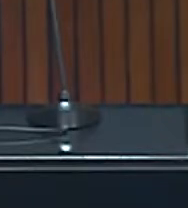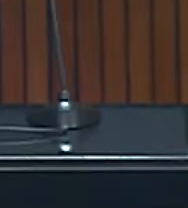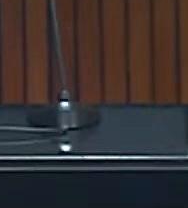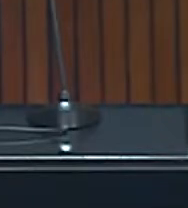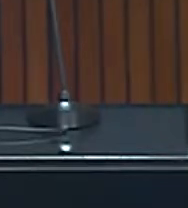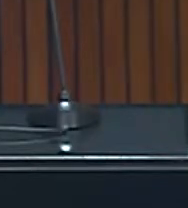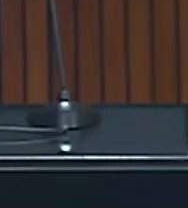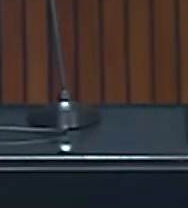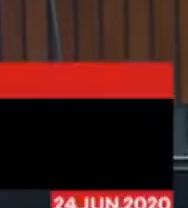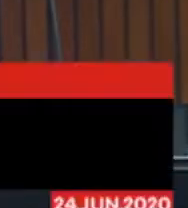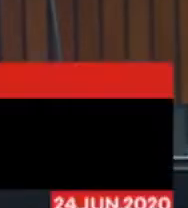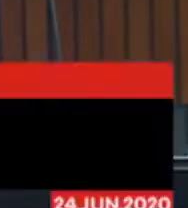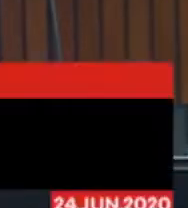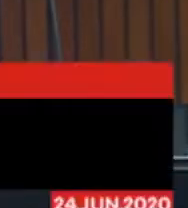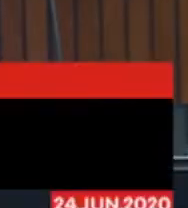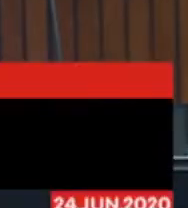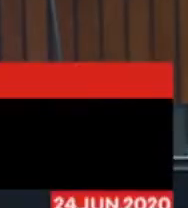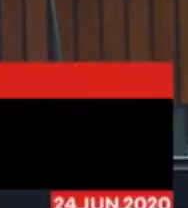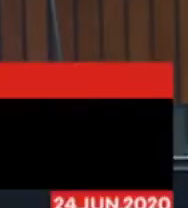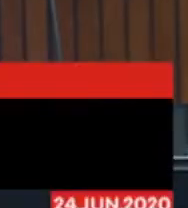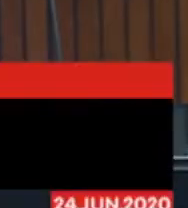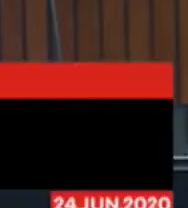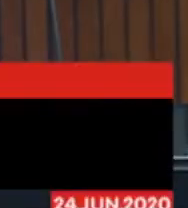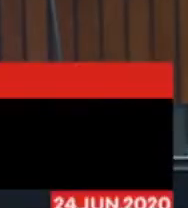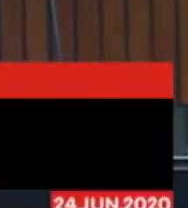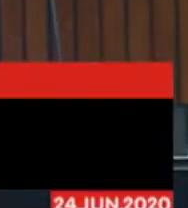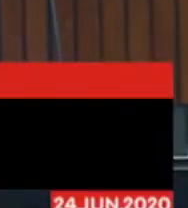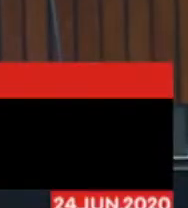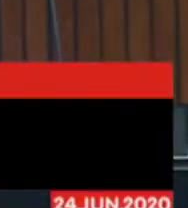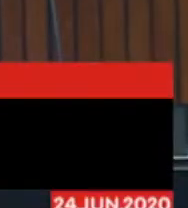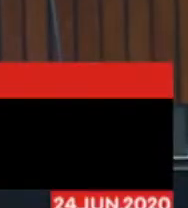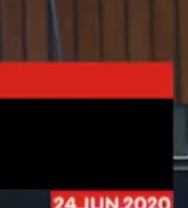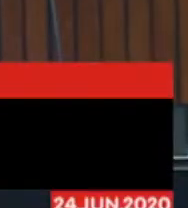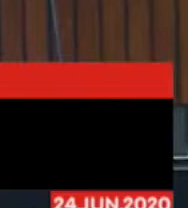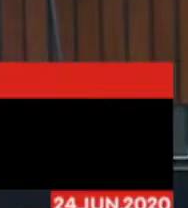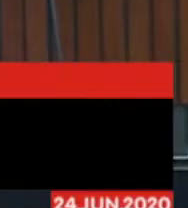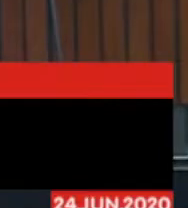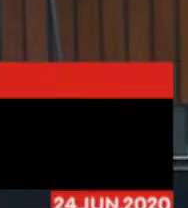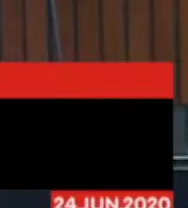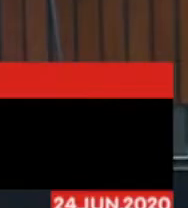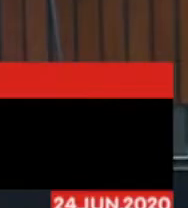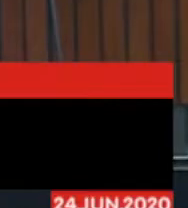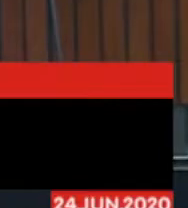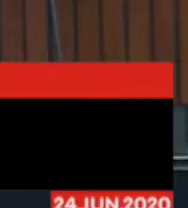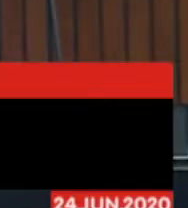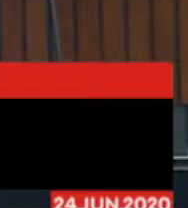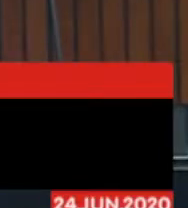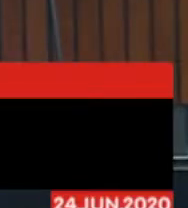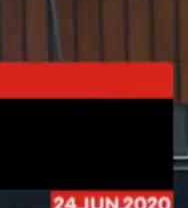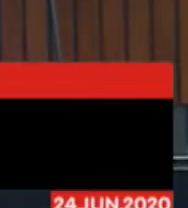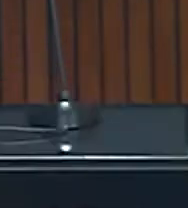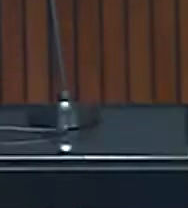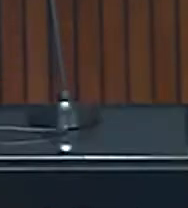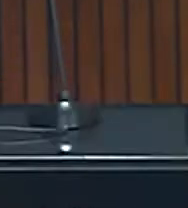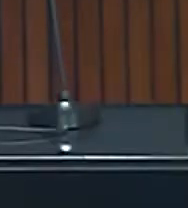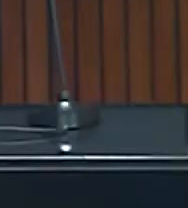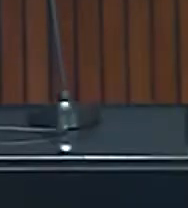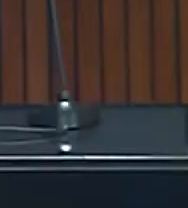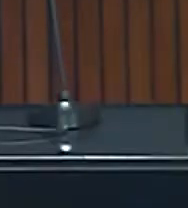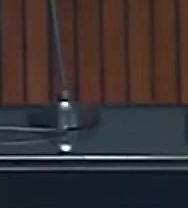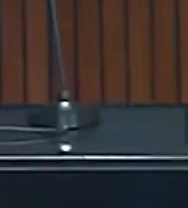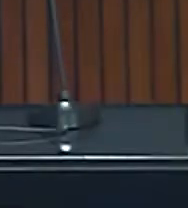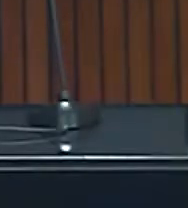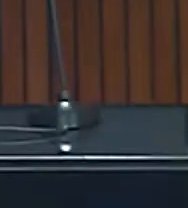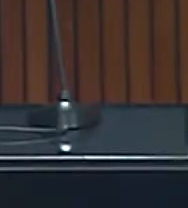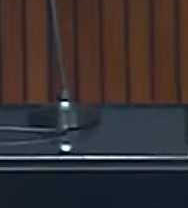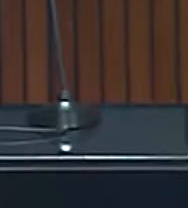Olá, um bom dia para você que acompanha a TV Assembleia nesta quarta-feira, dia 24 de junho. Nós passamos a transmitir ao vivo, aqui